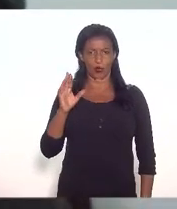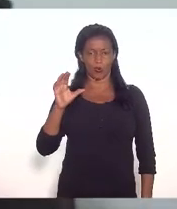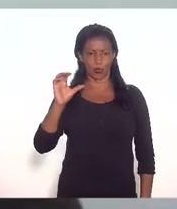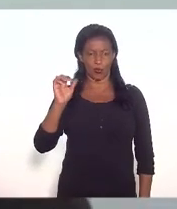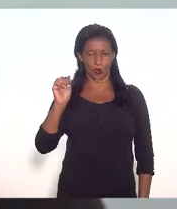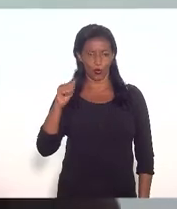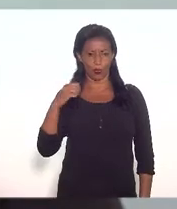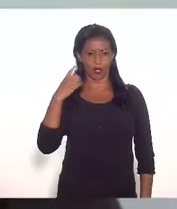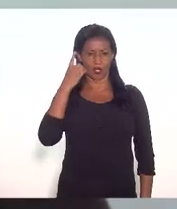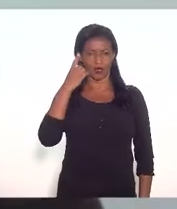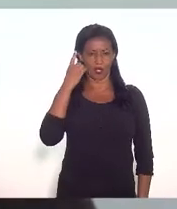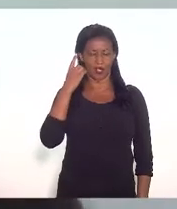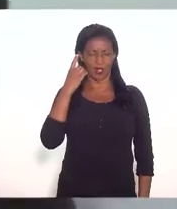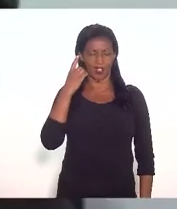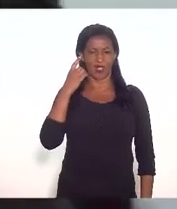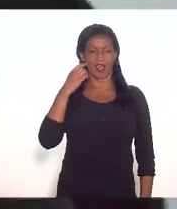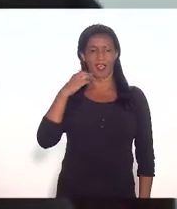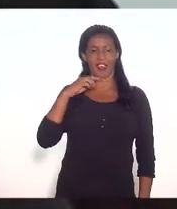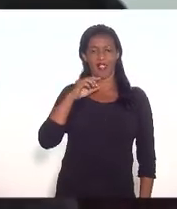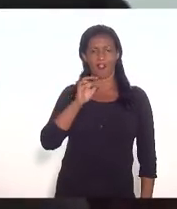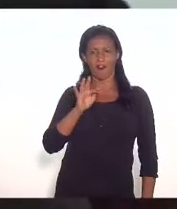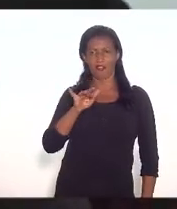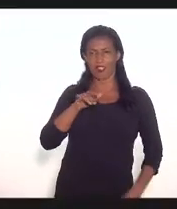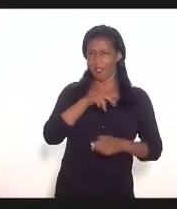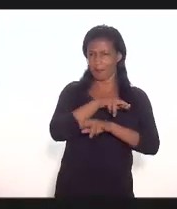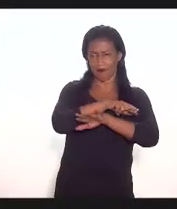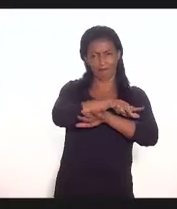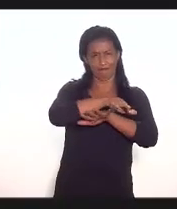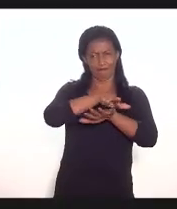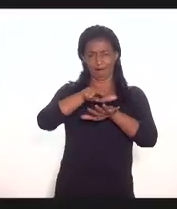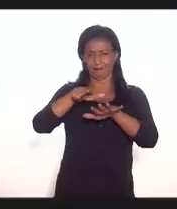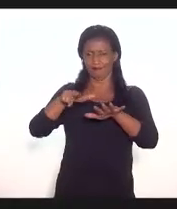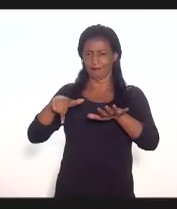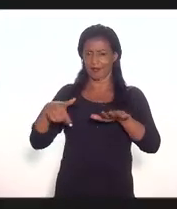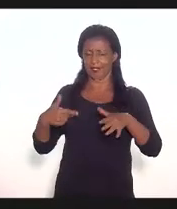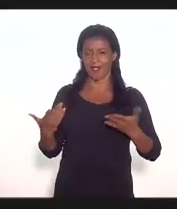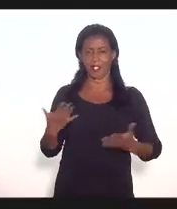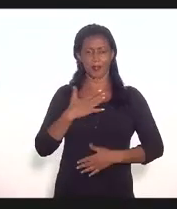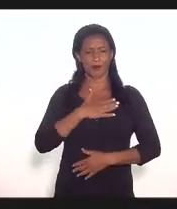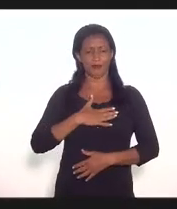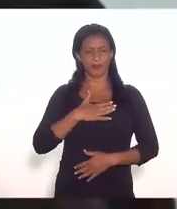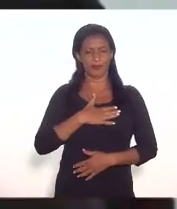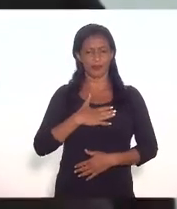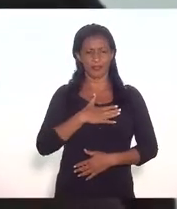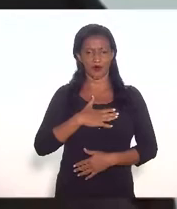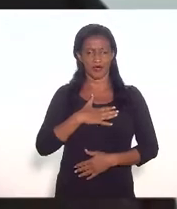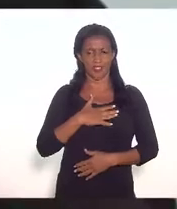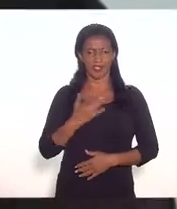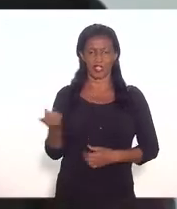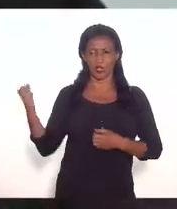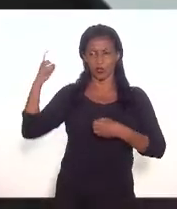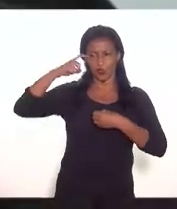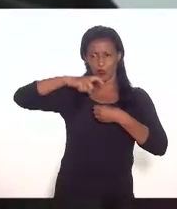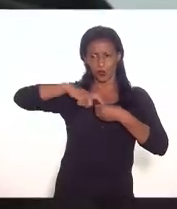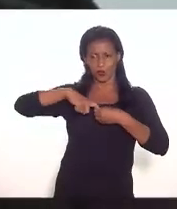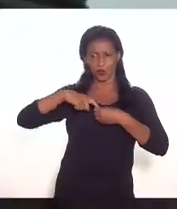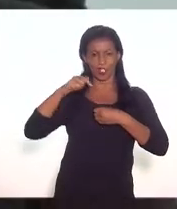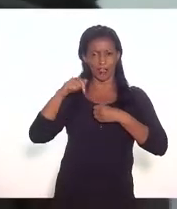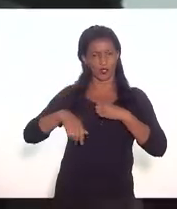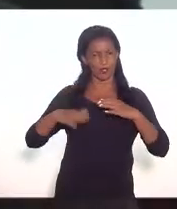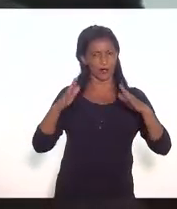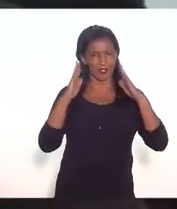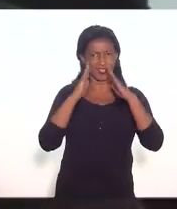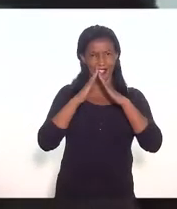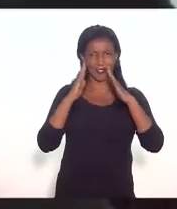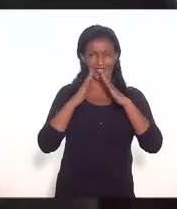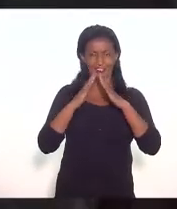Jordão Eleonar Coelho Felipe Peixoto todos que compõem uma satisfação toda especial poder novamente voltar a essa casa mesmo que seja